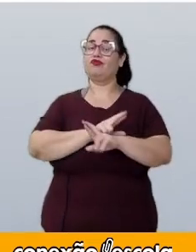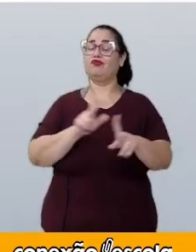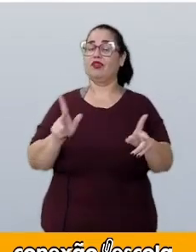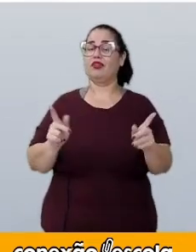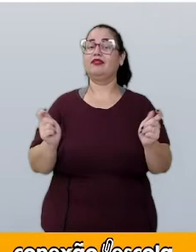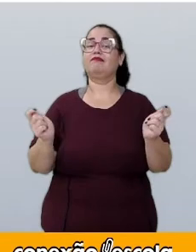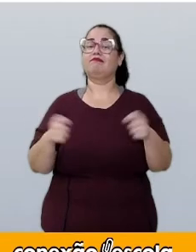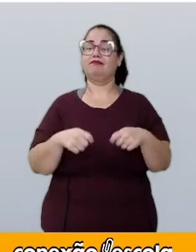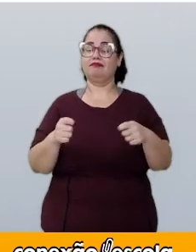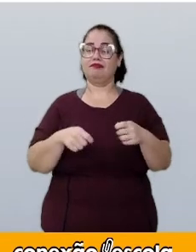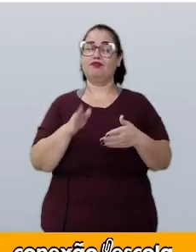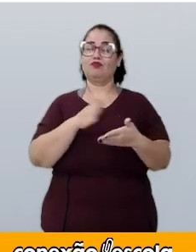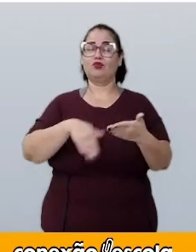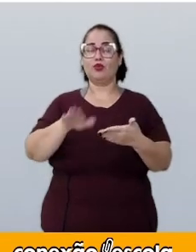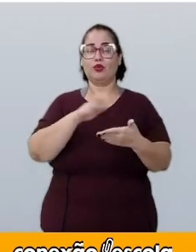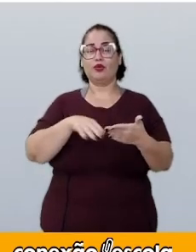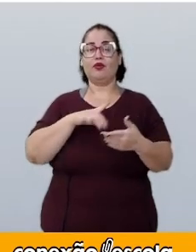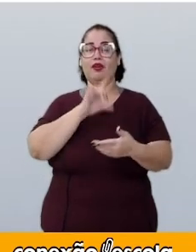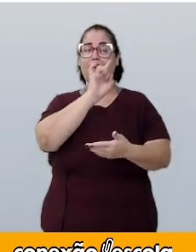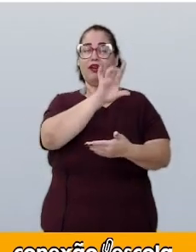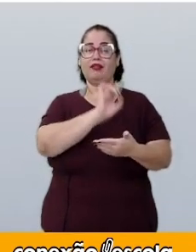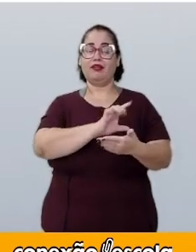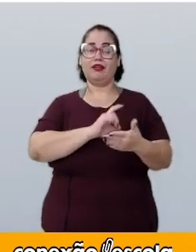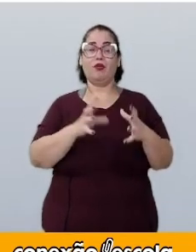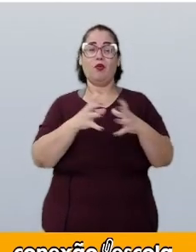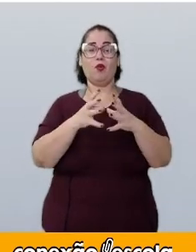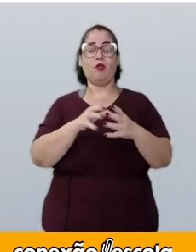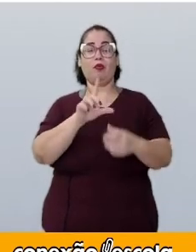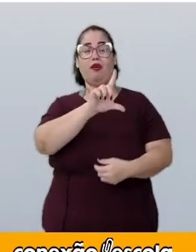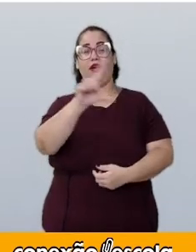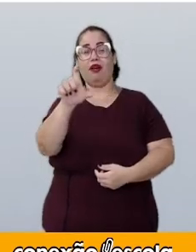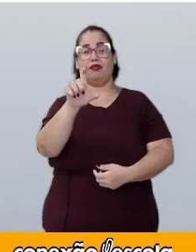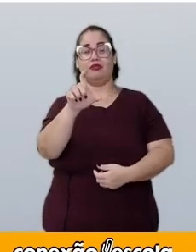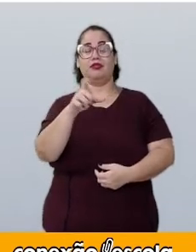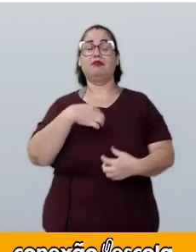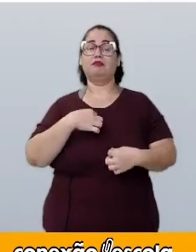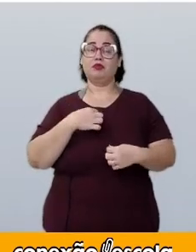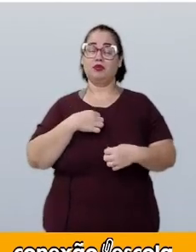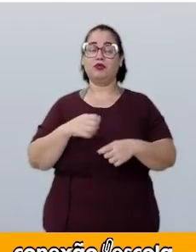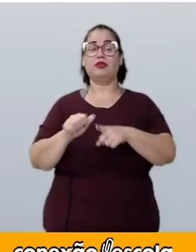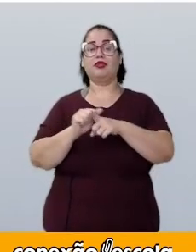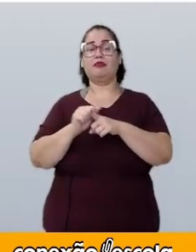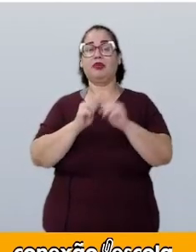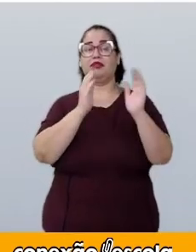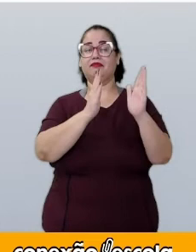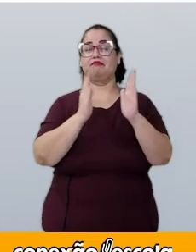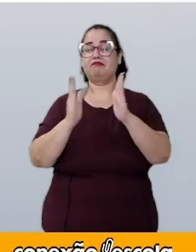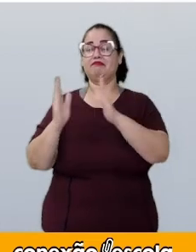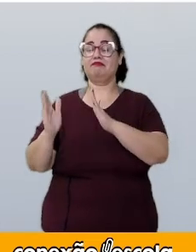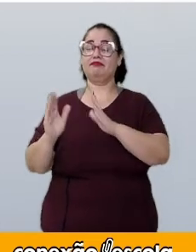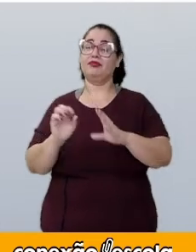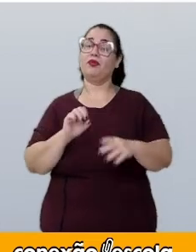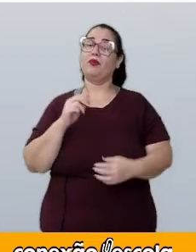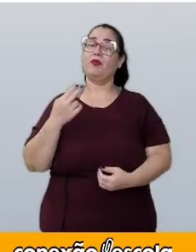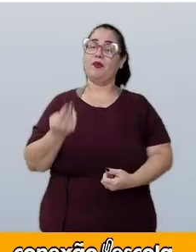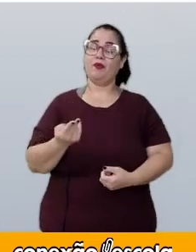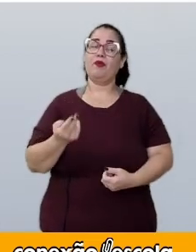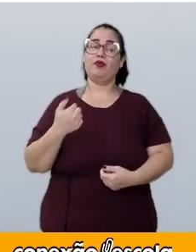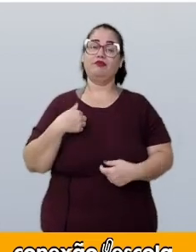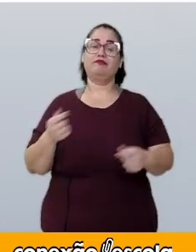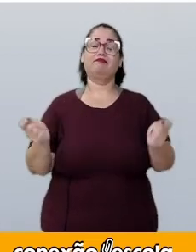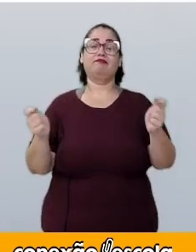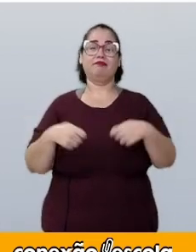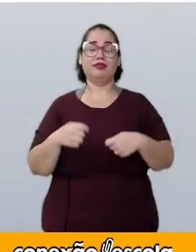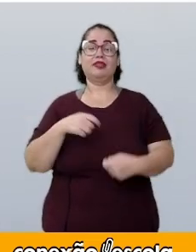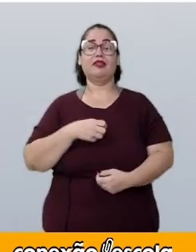diferentes para cada tipo de calça, blusa e sapato. Ou seja, eu